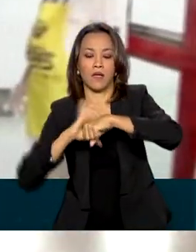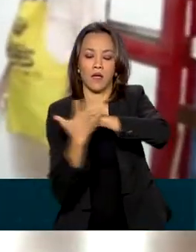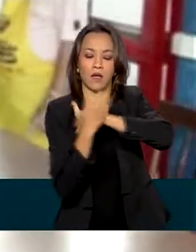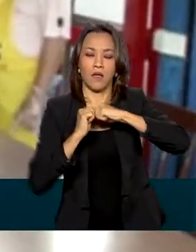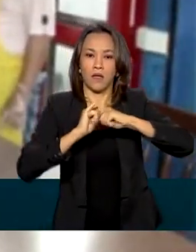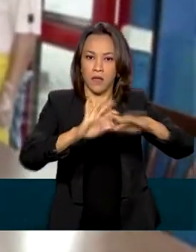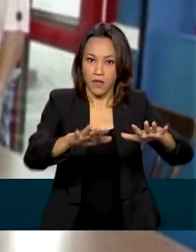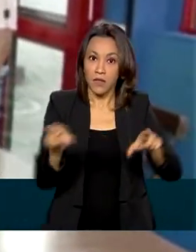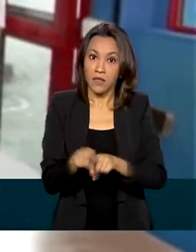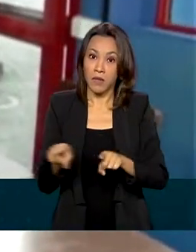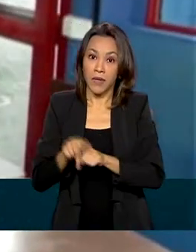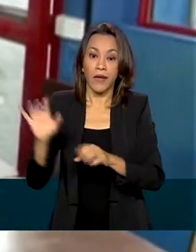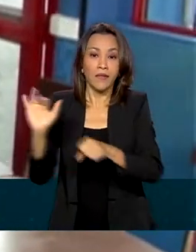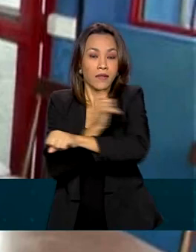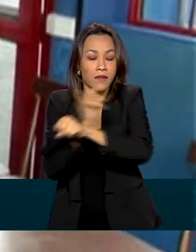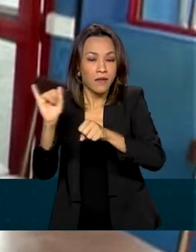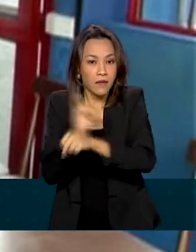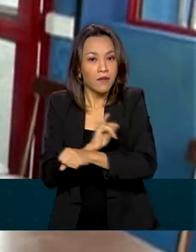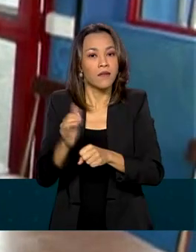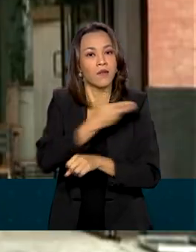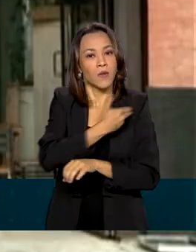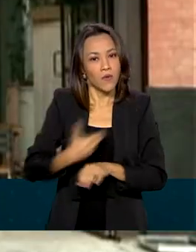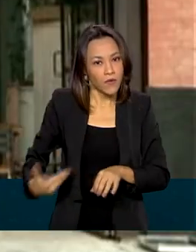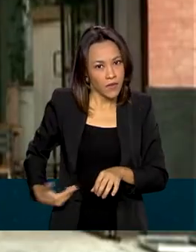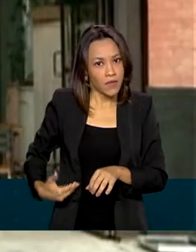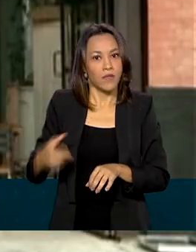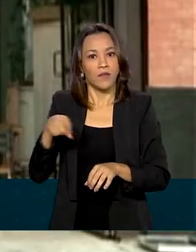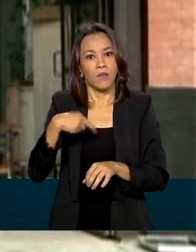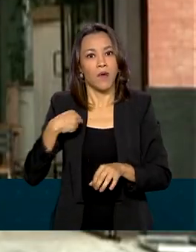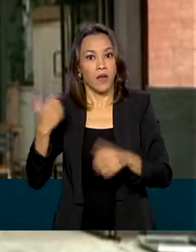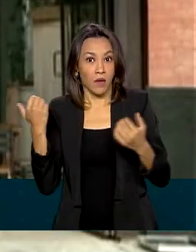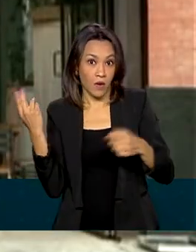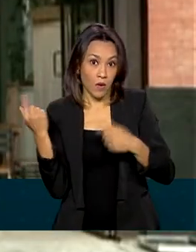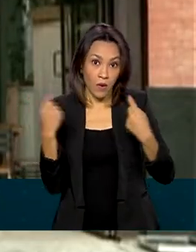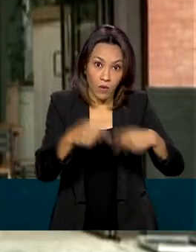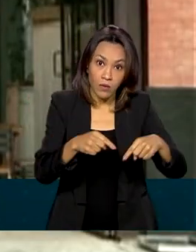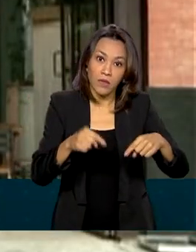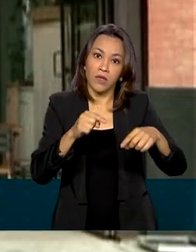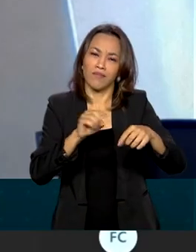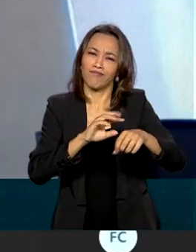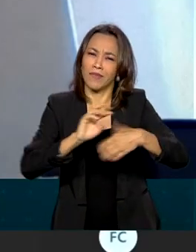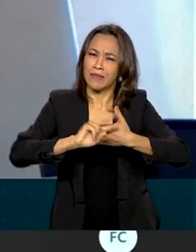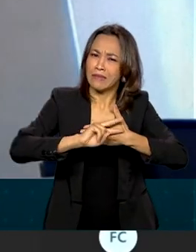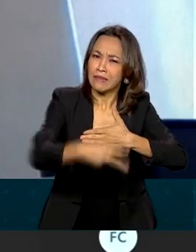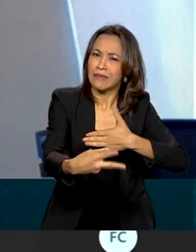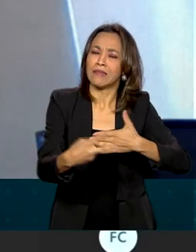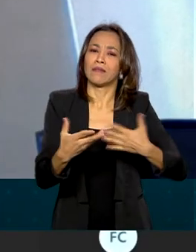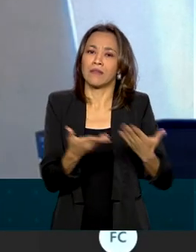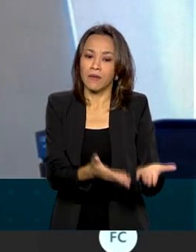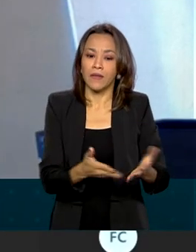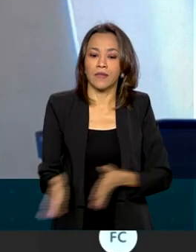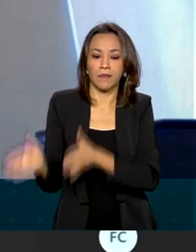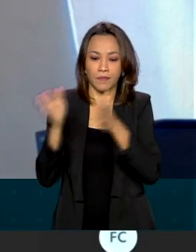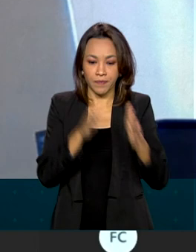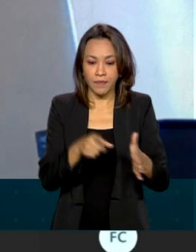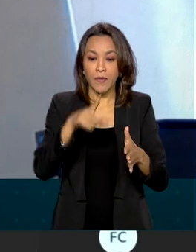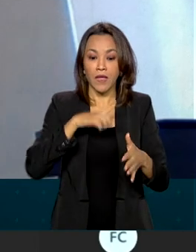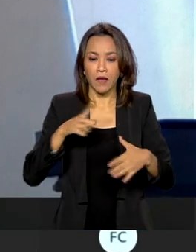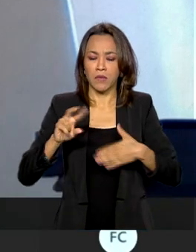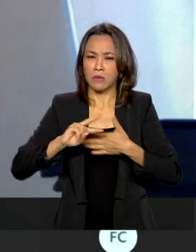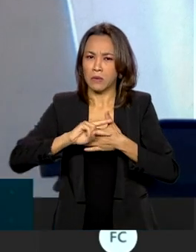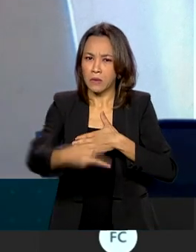medidas do governo para enfrentar a crise, como a desoneração de tributos. Com um impacto estimado de